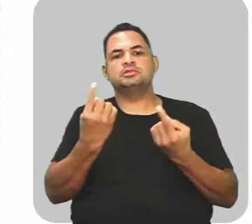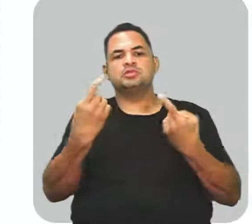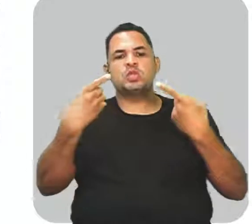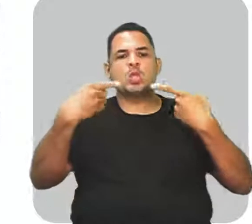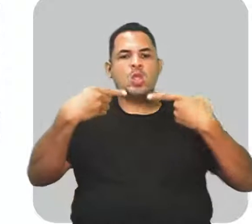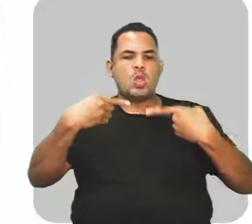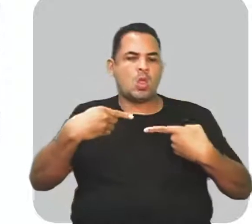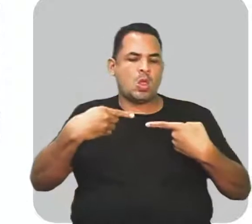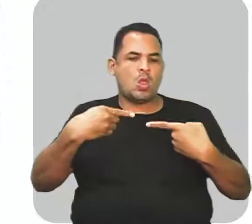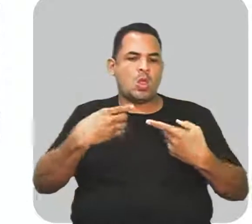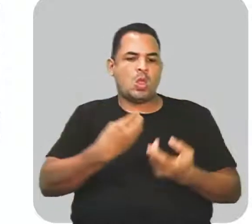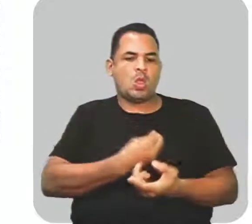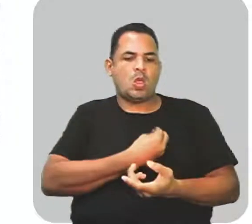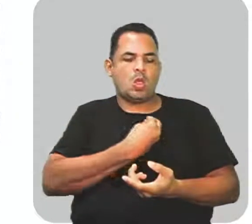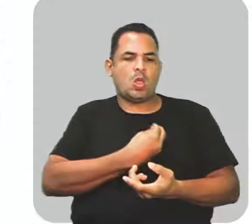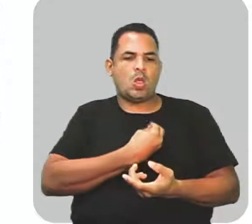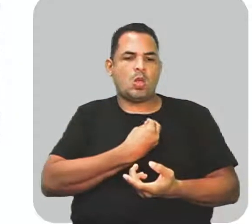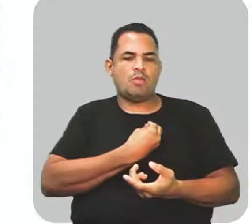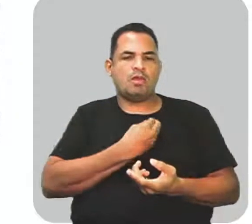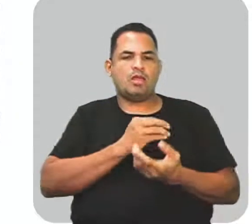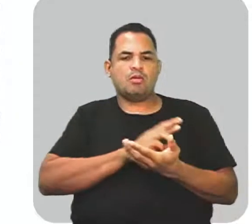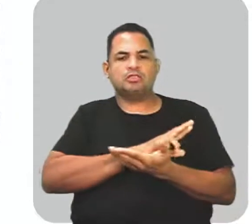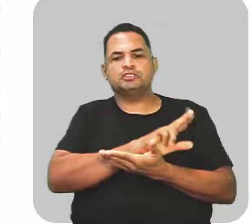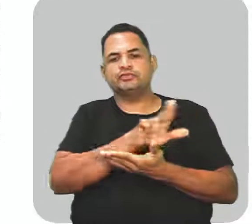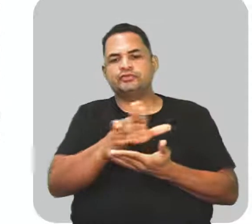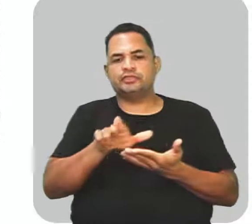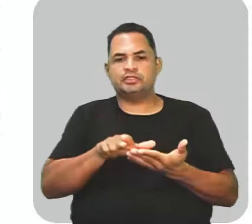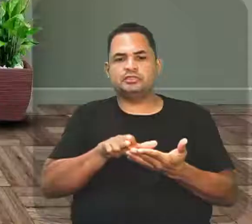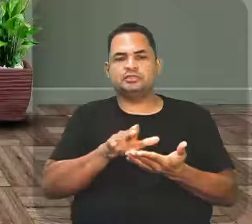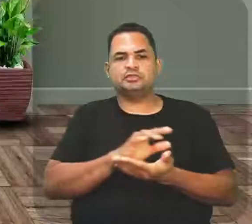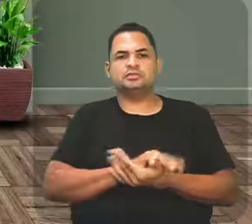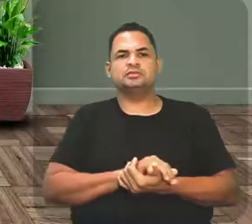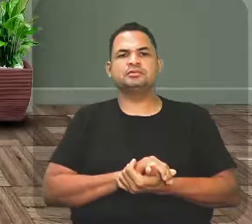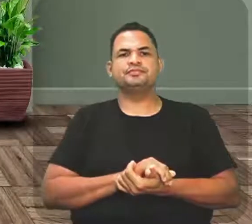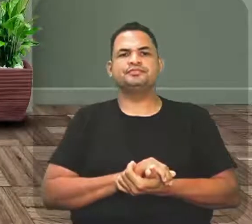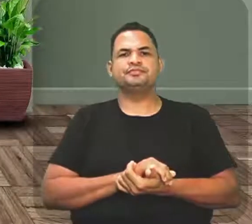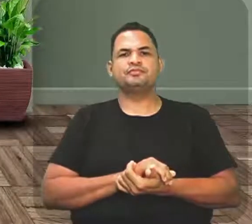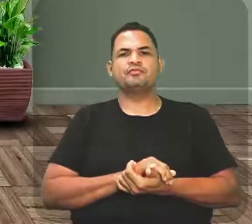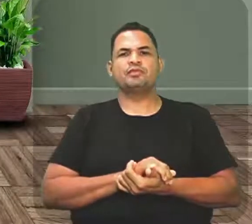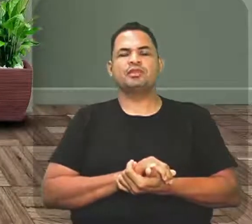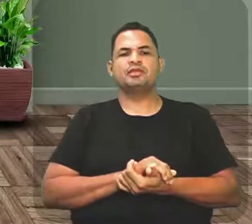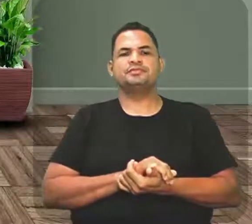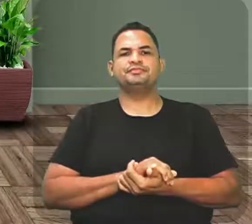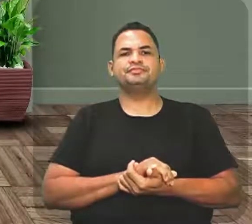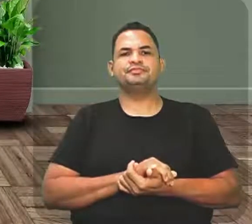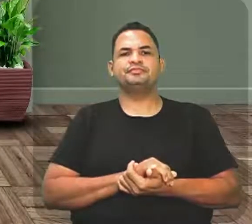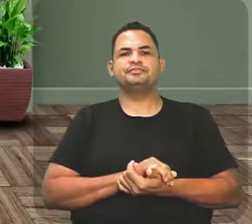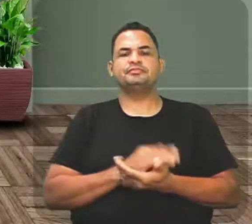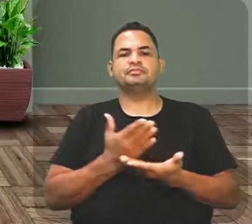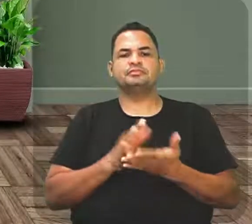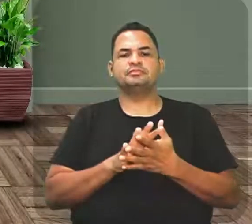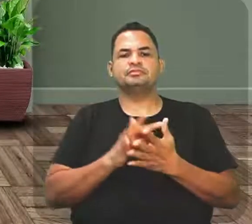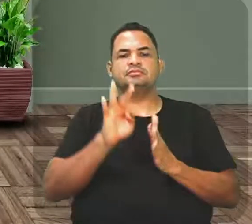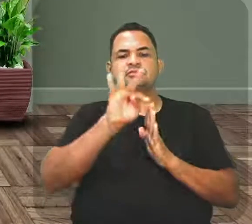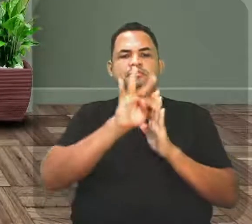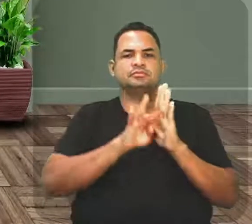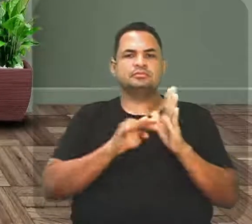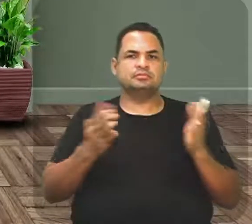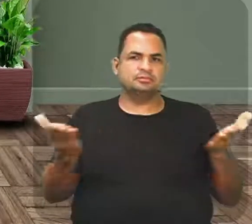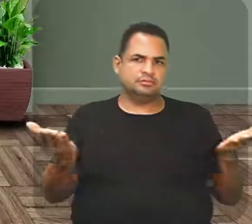de se conviver com as diferenças. Muito bem, então, esse é o nosso texto atual,